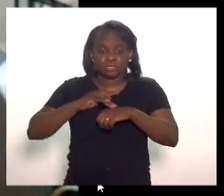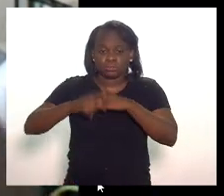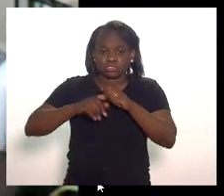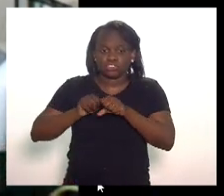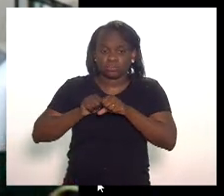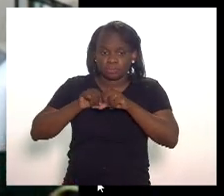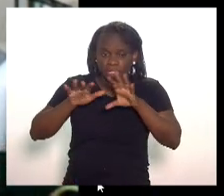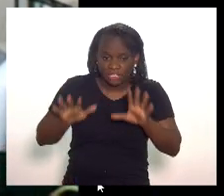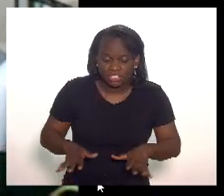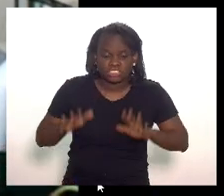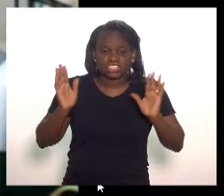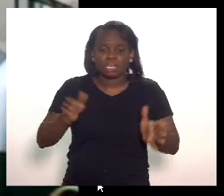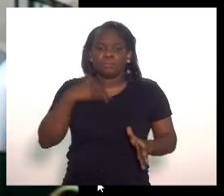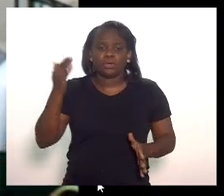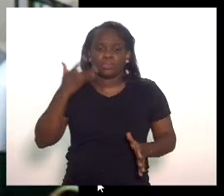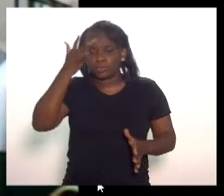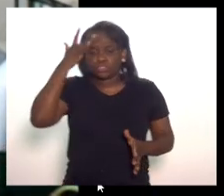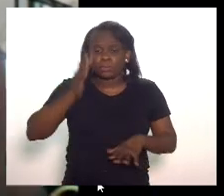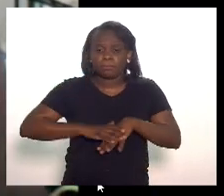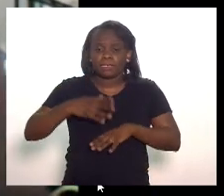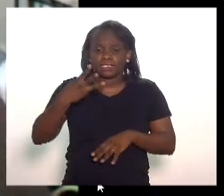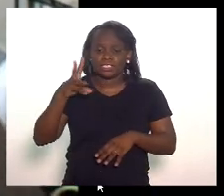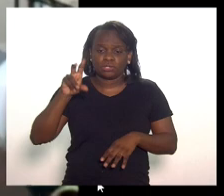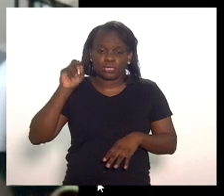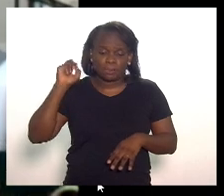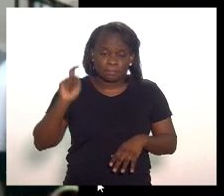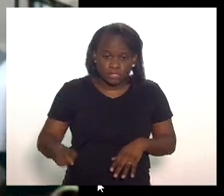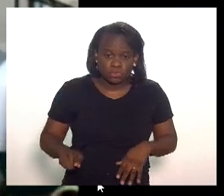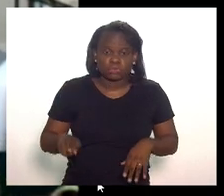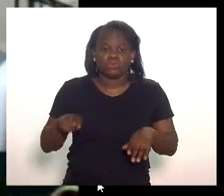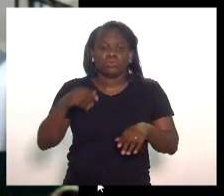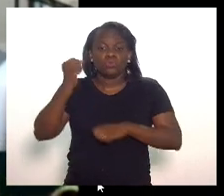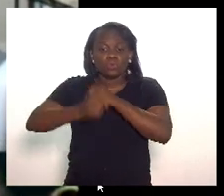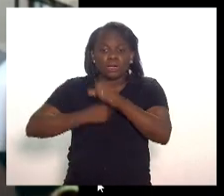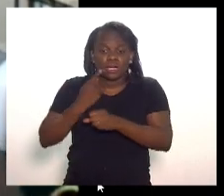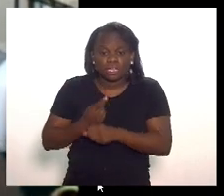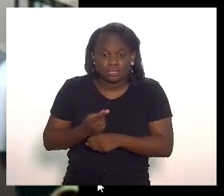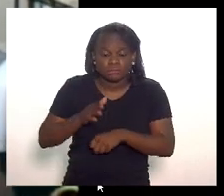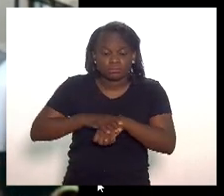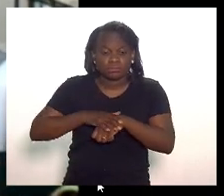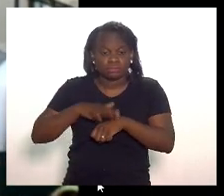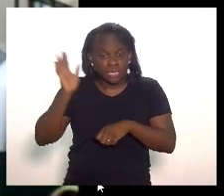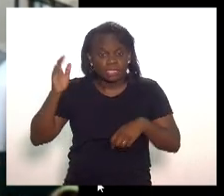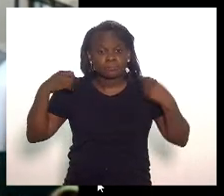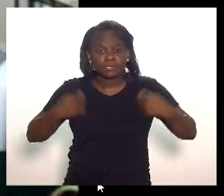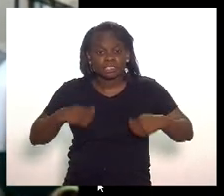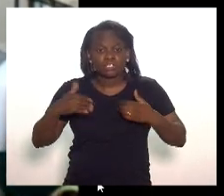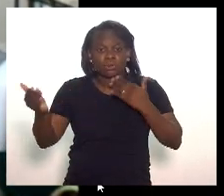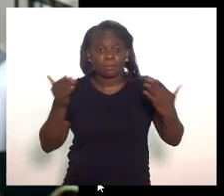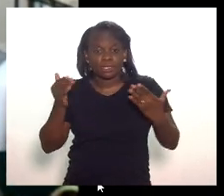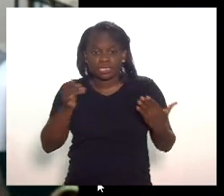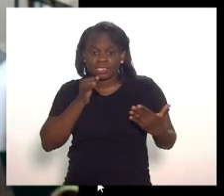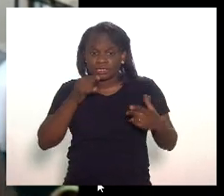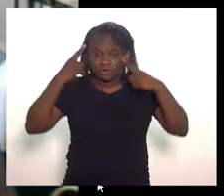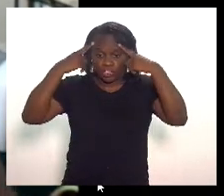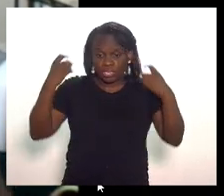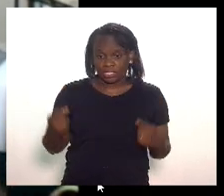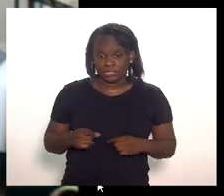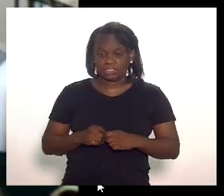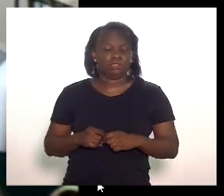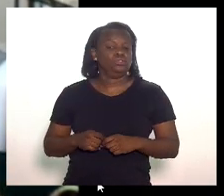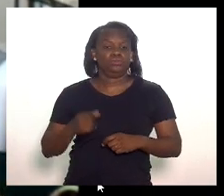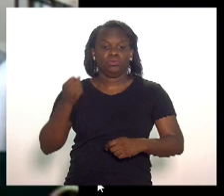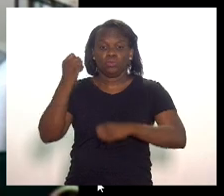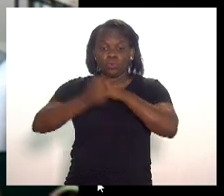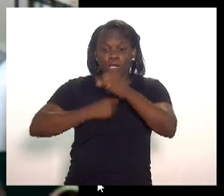que já levou mais de 350 mil pessoas em um pouco mais de um ano a gente tem que comparar por exemplo com a violência o